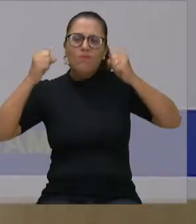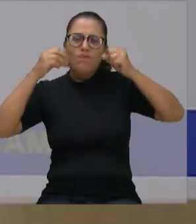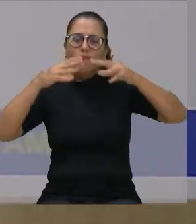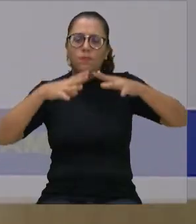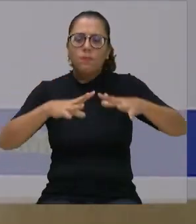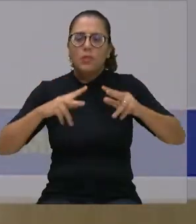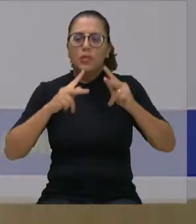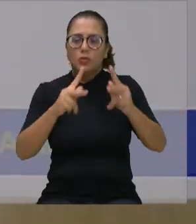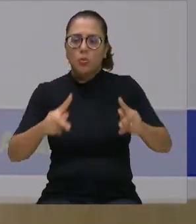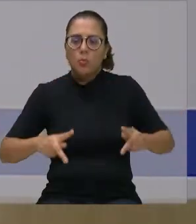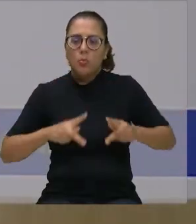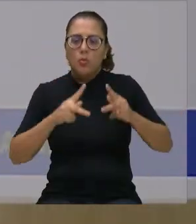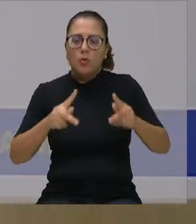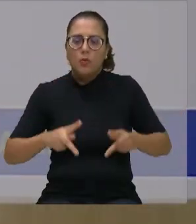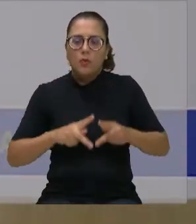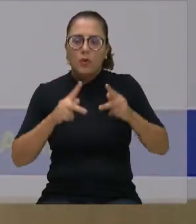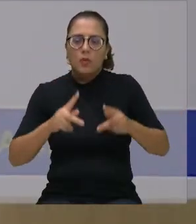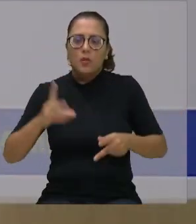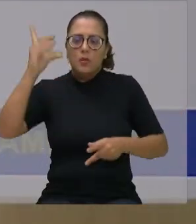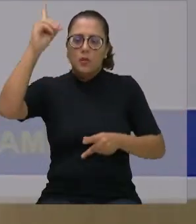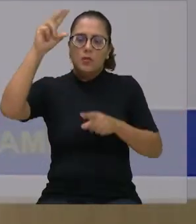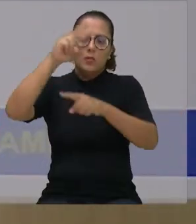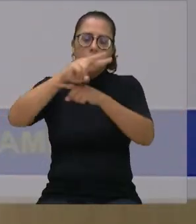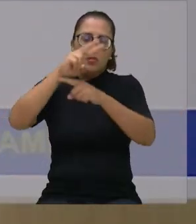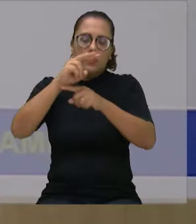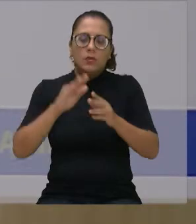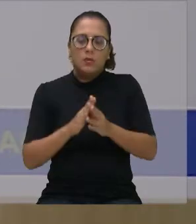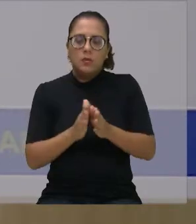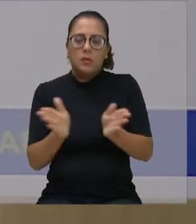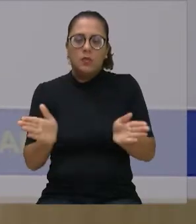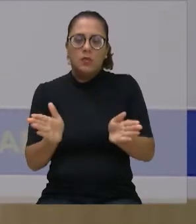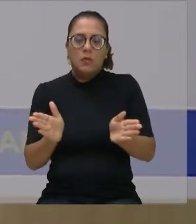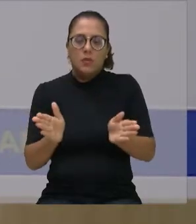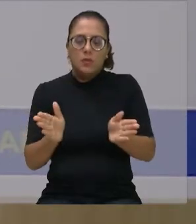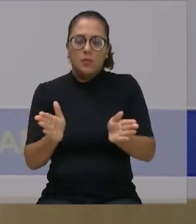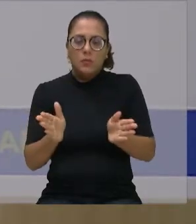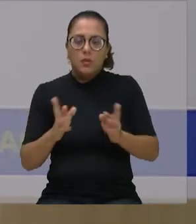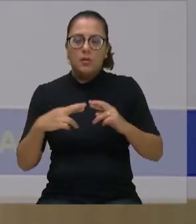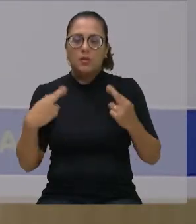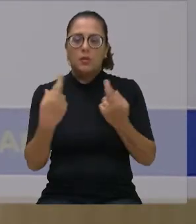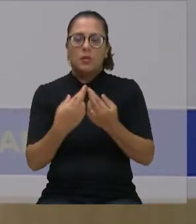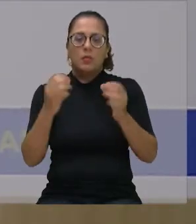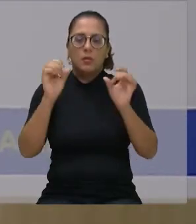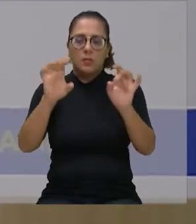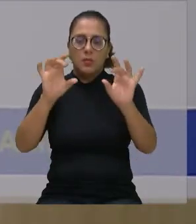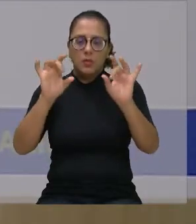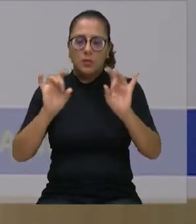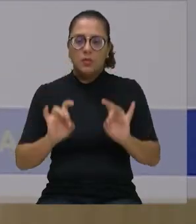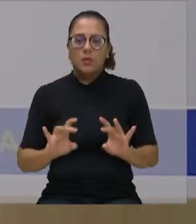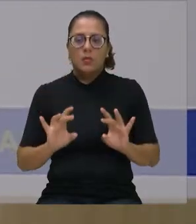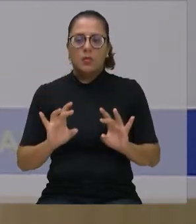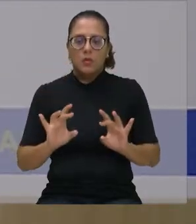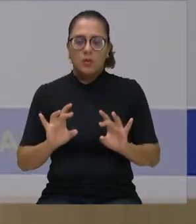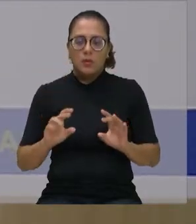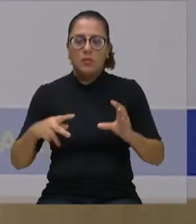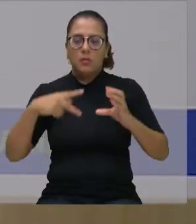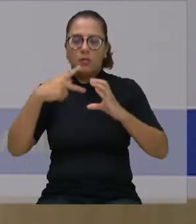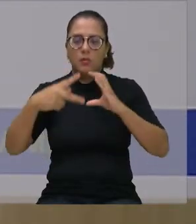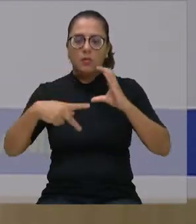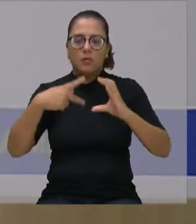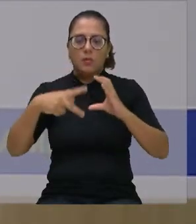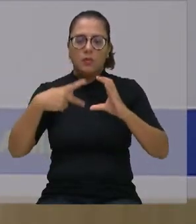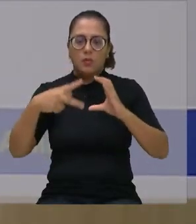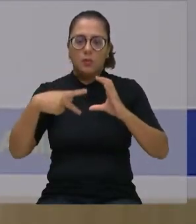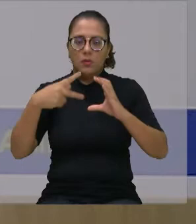aberta décima sessão ordinária da primeira sessão legislativa da décima oitava legislatura.